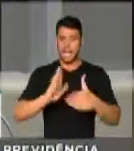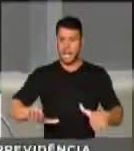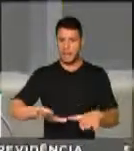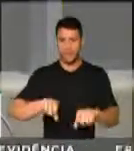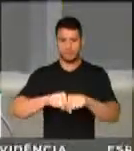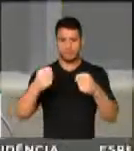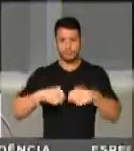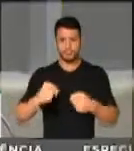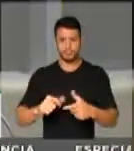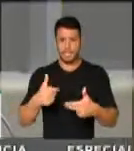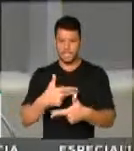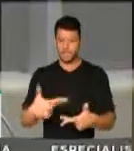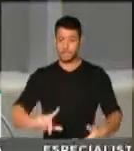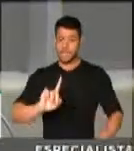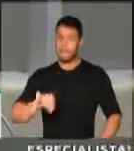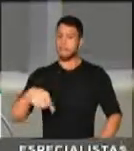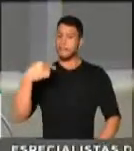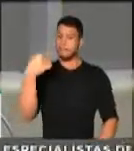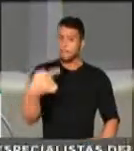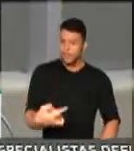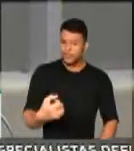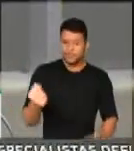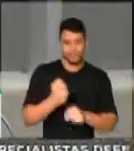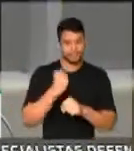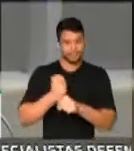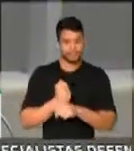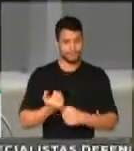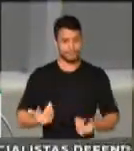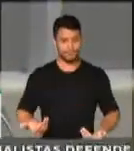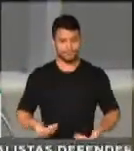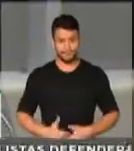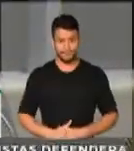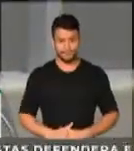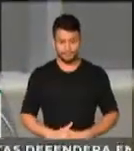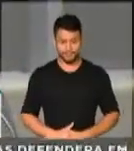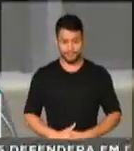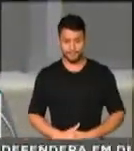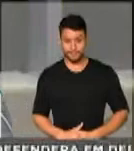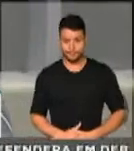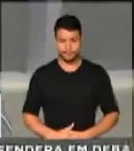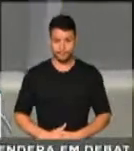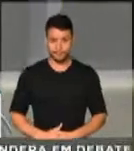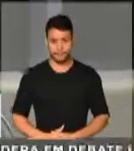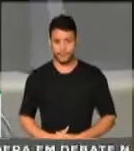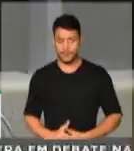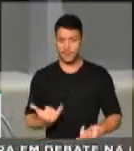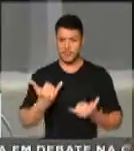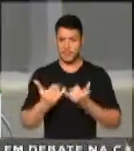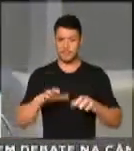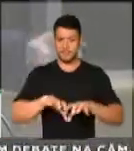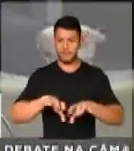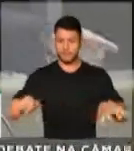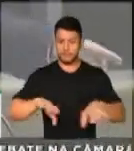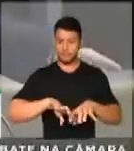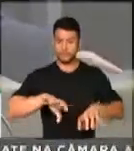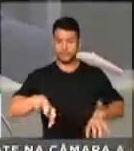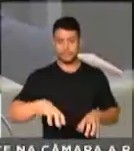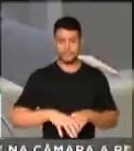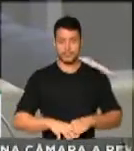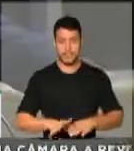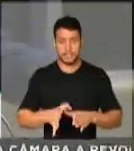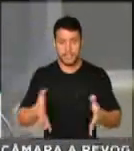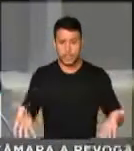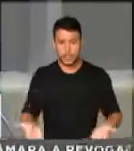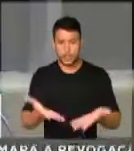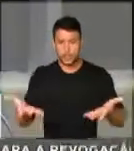muitas coisas para depois falar em construir. ele divide, em vez de unir. Ele estimula a